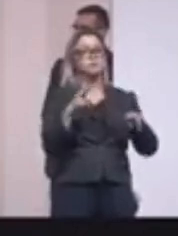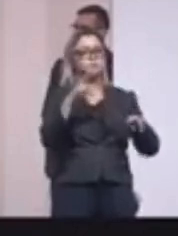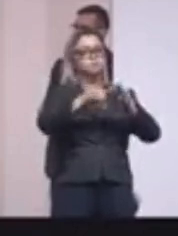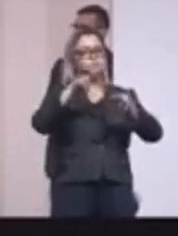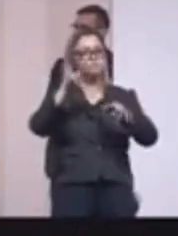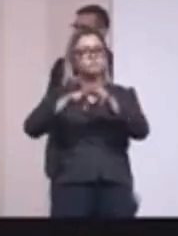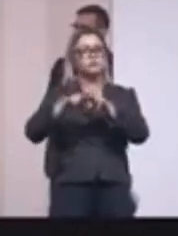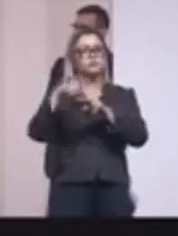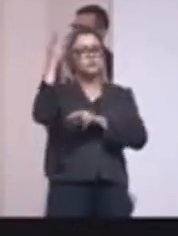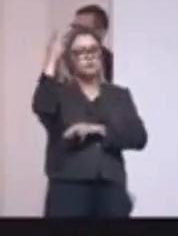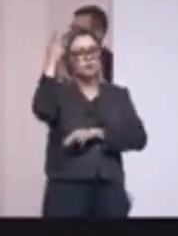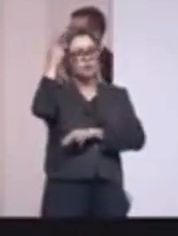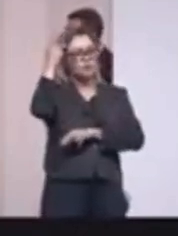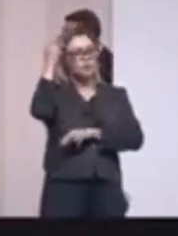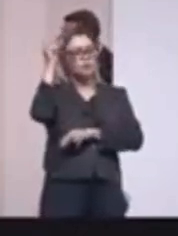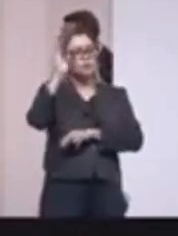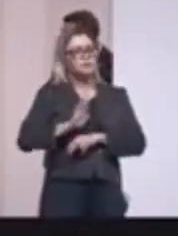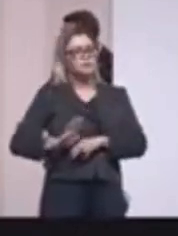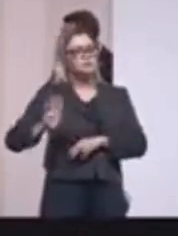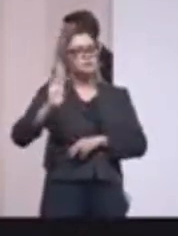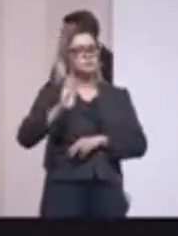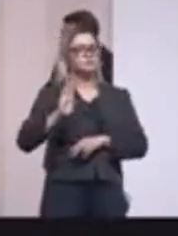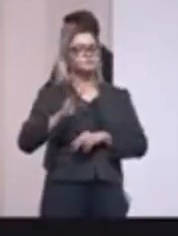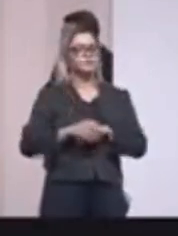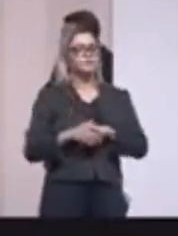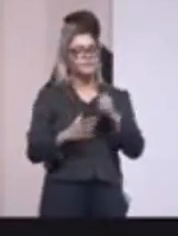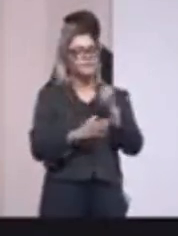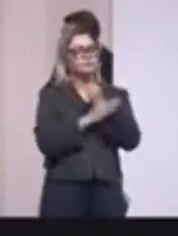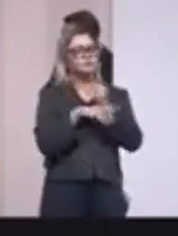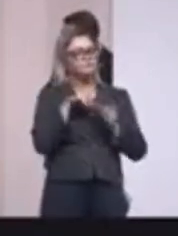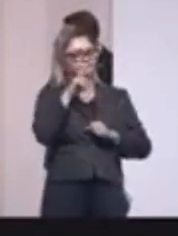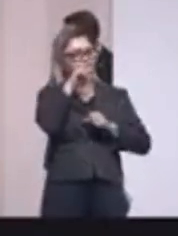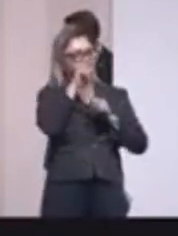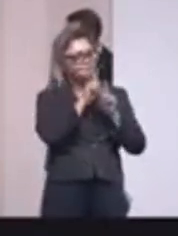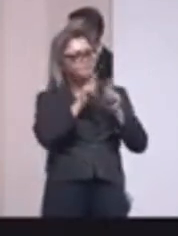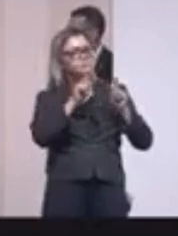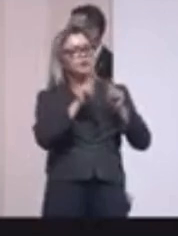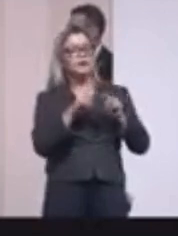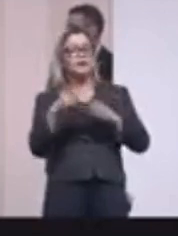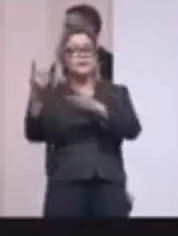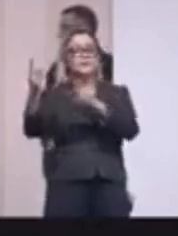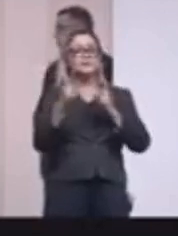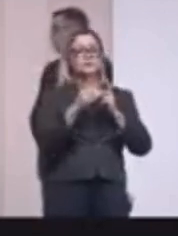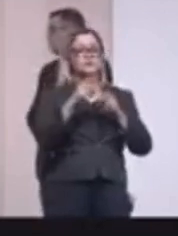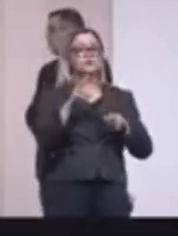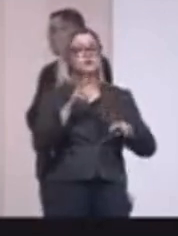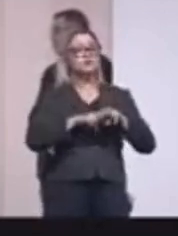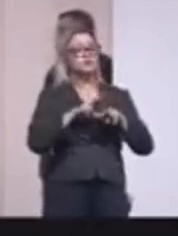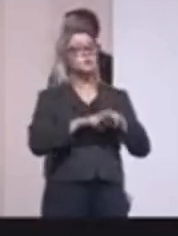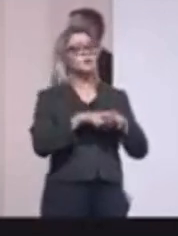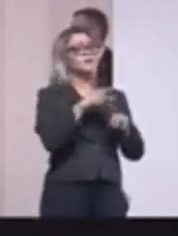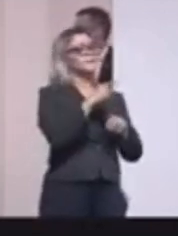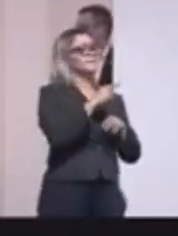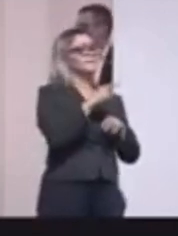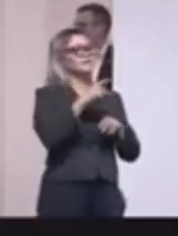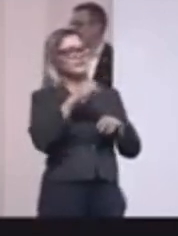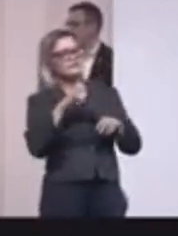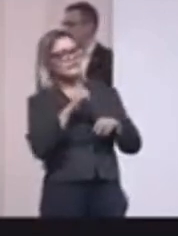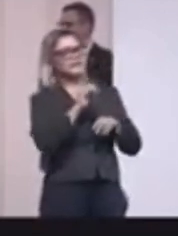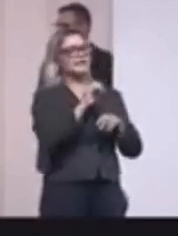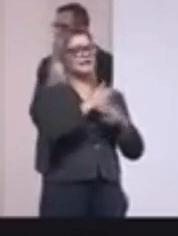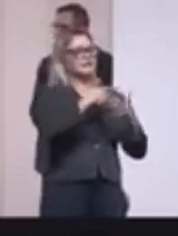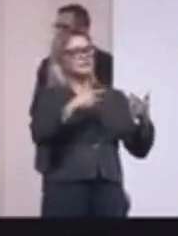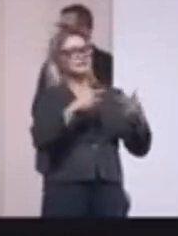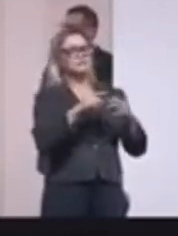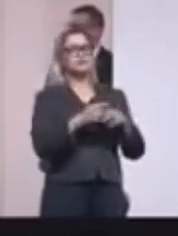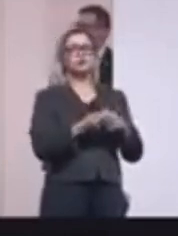Brasil, nós temos presídios de segurança máxima, presídios que acolhem faccionados e obviamente demandam